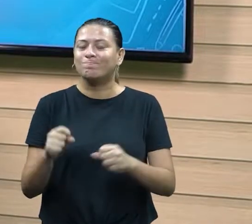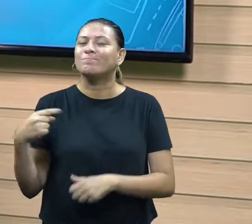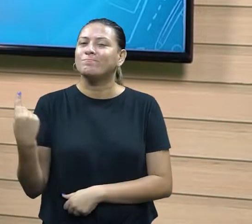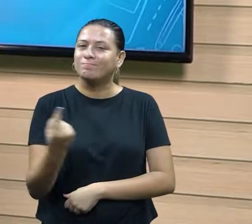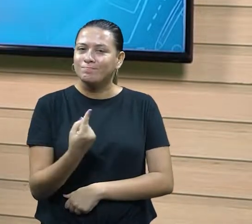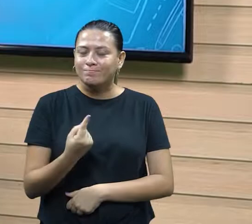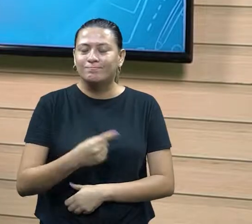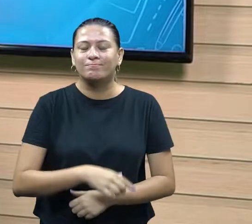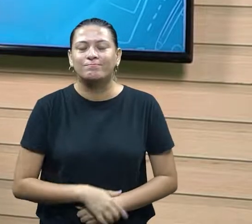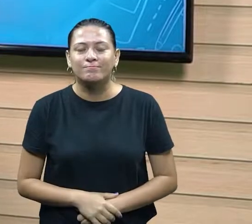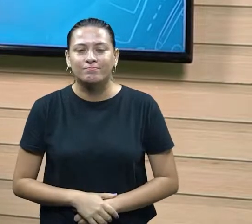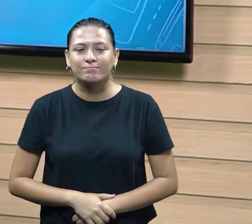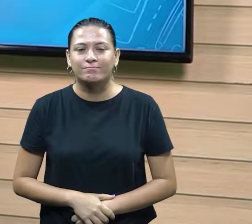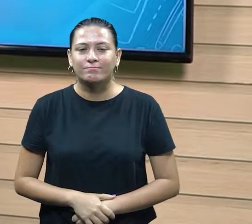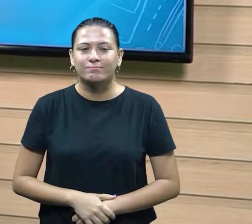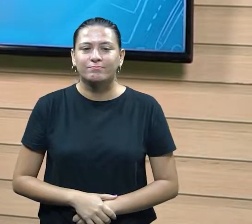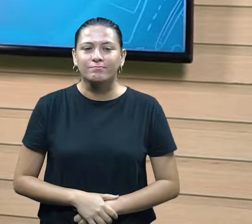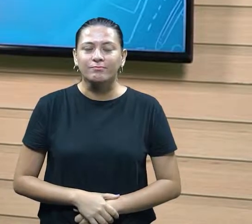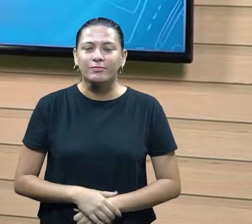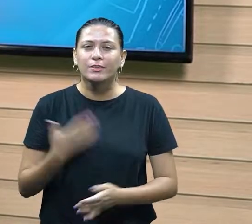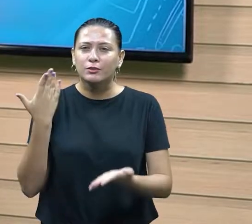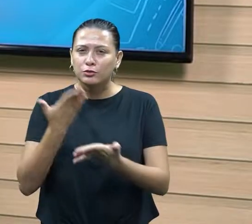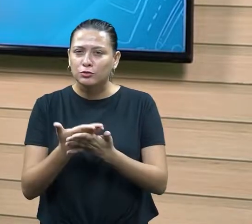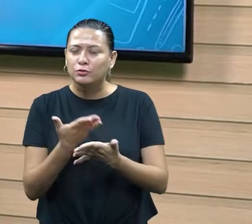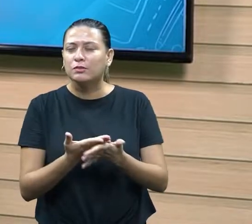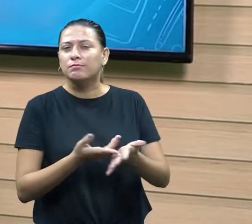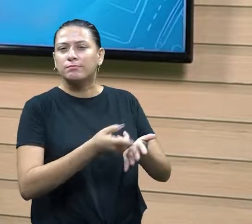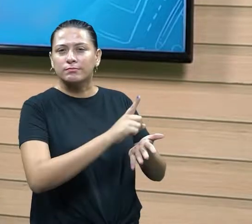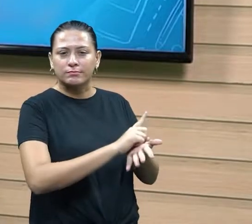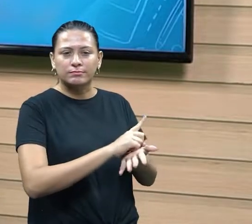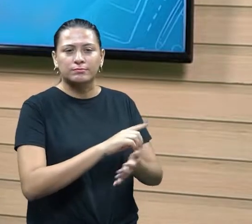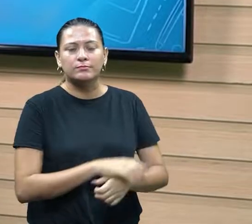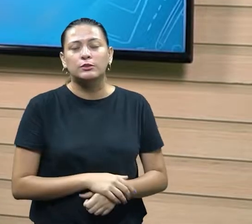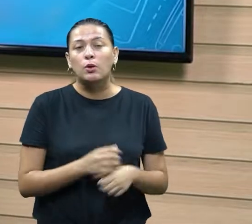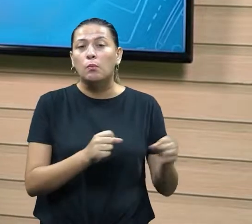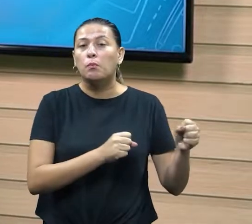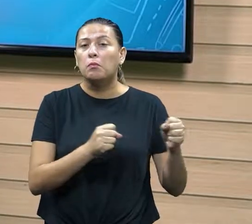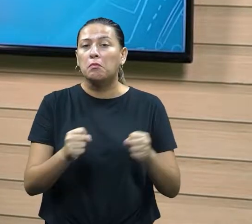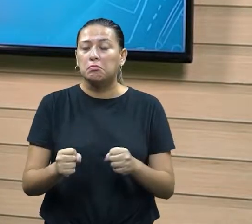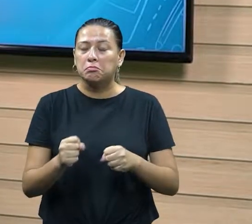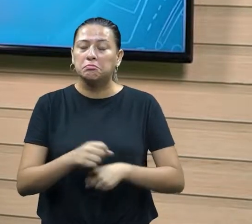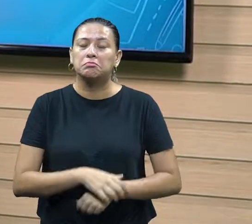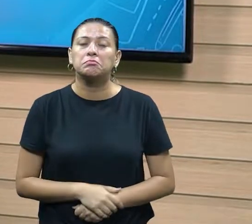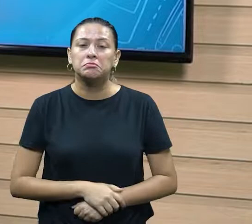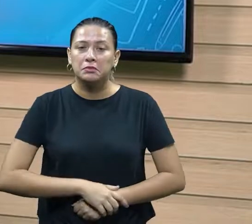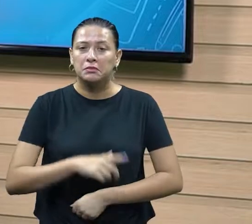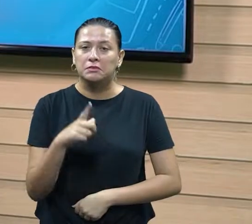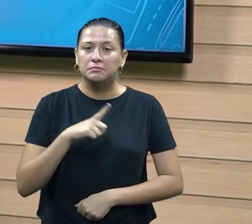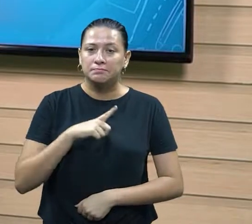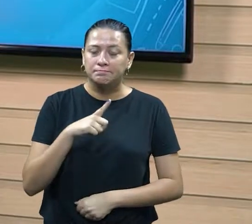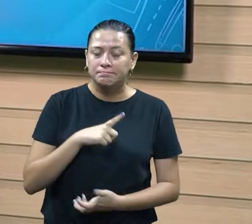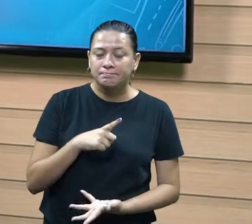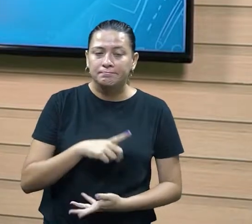tudo aí nessas outras aulas, né? E ele está aí. Então, esse poder ele é constantemente estar presente também, né?